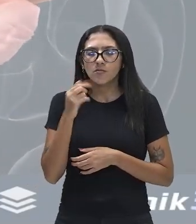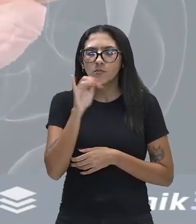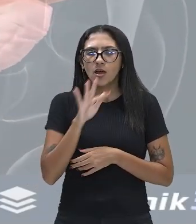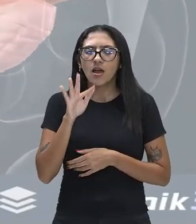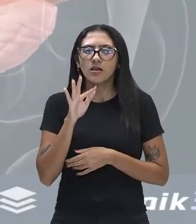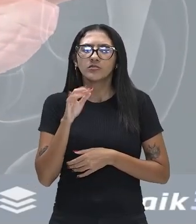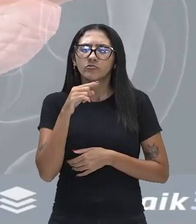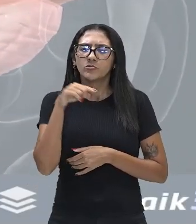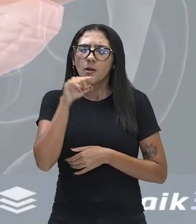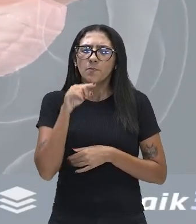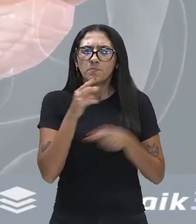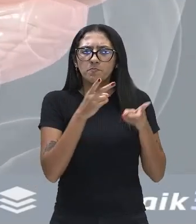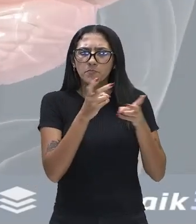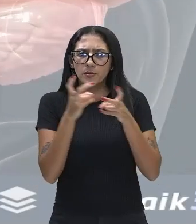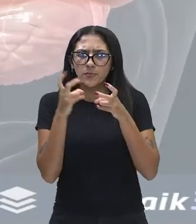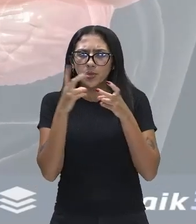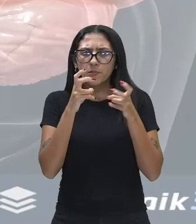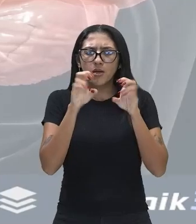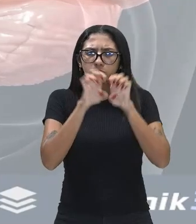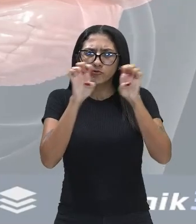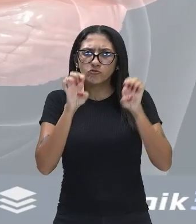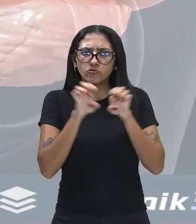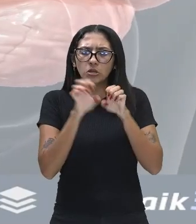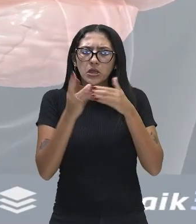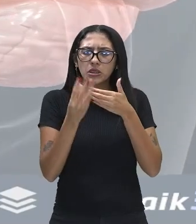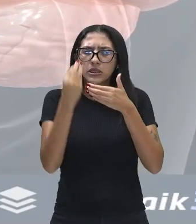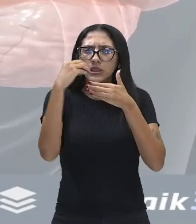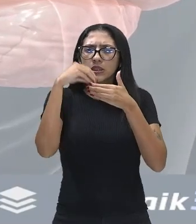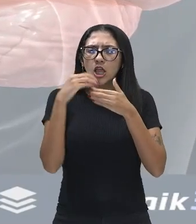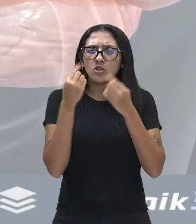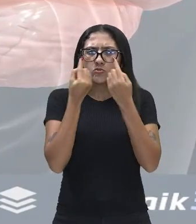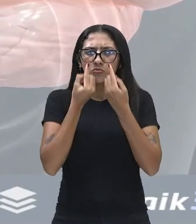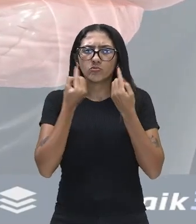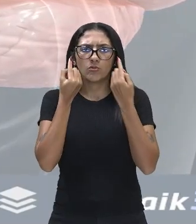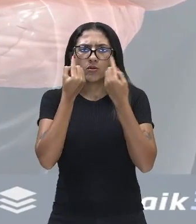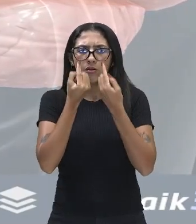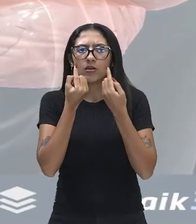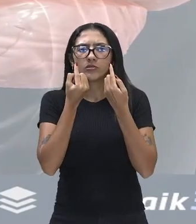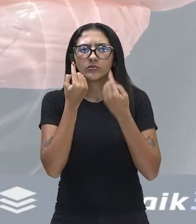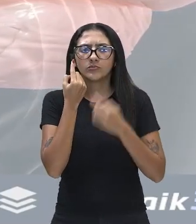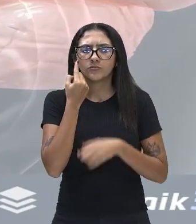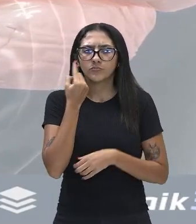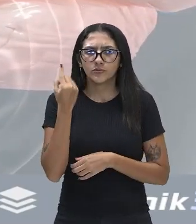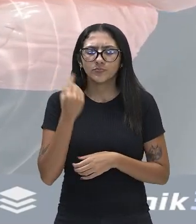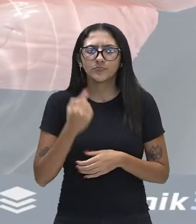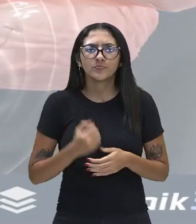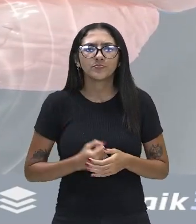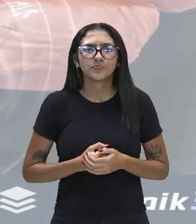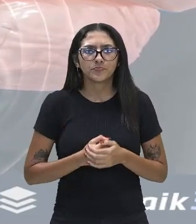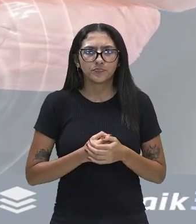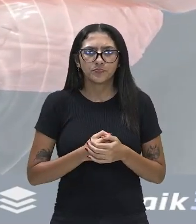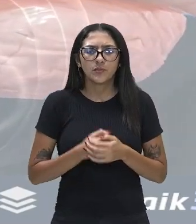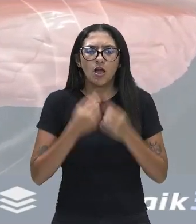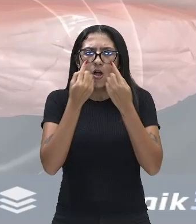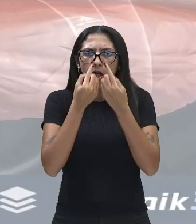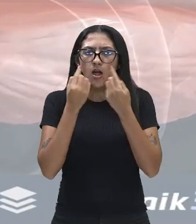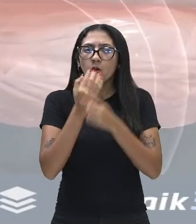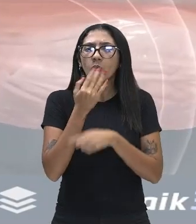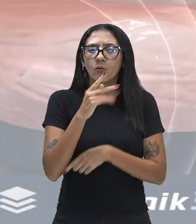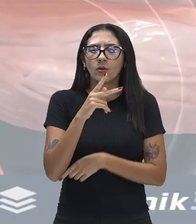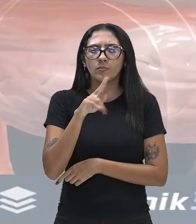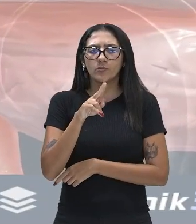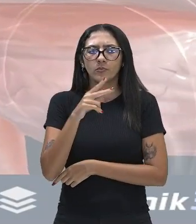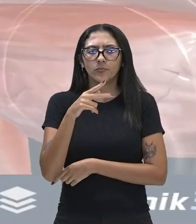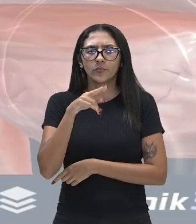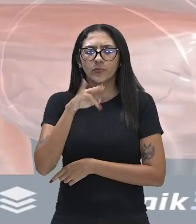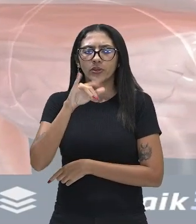identificar as estruturas internas do nosso olho. Tem a pupila. Eu vou aumentar um pouco